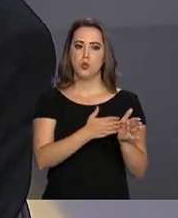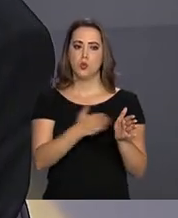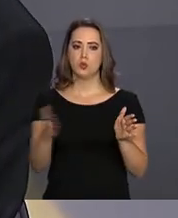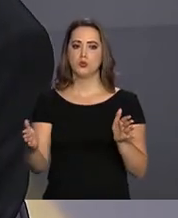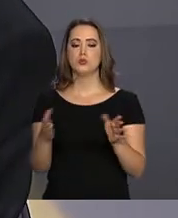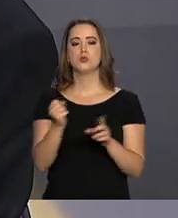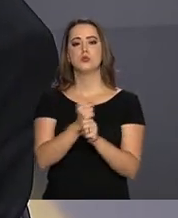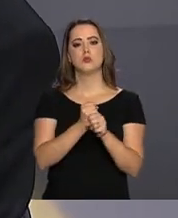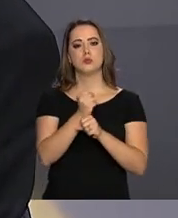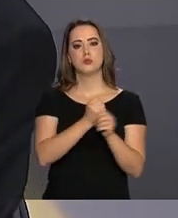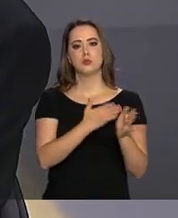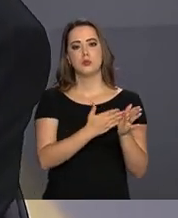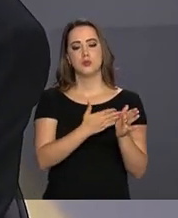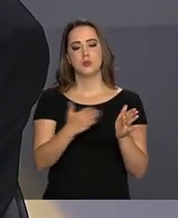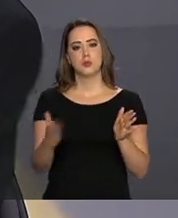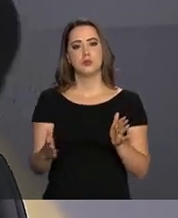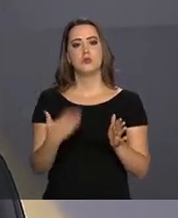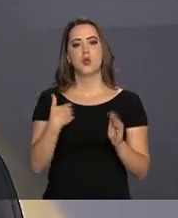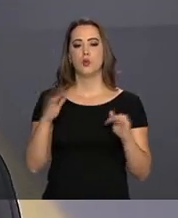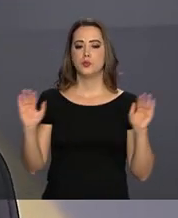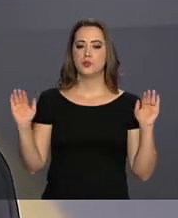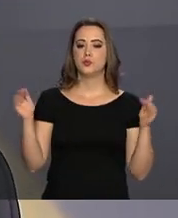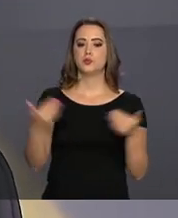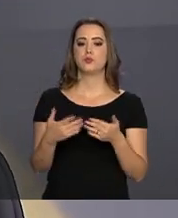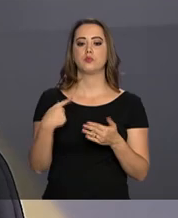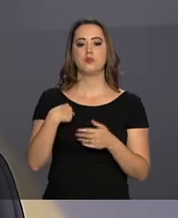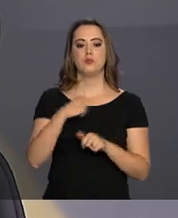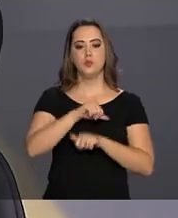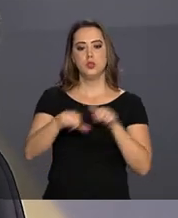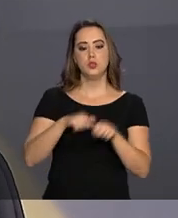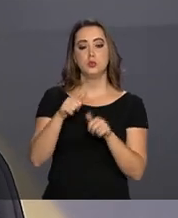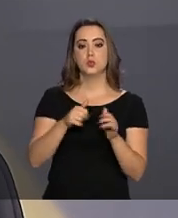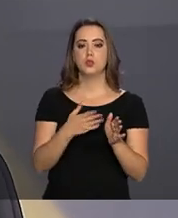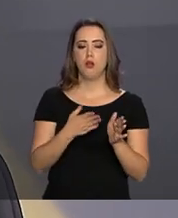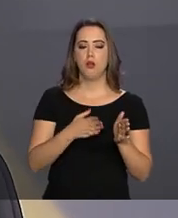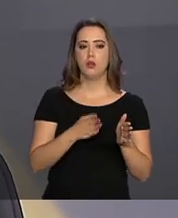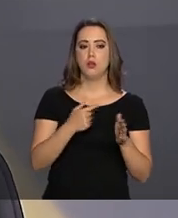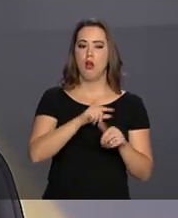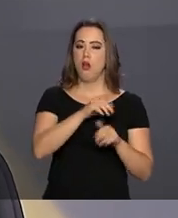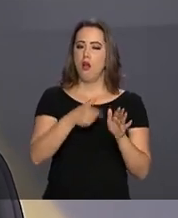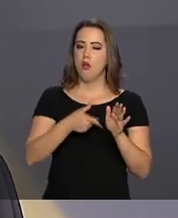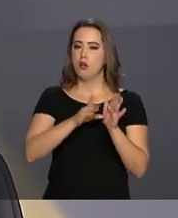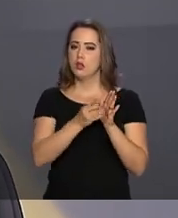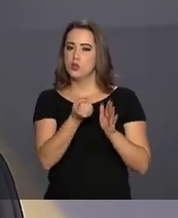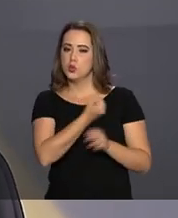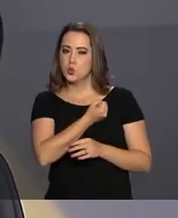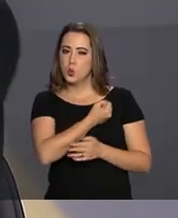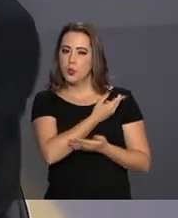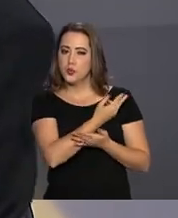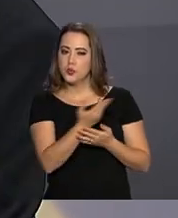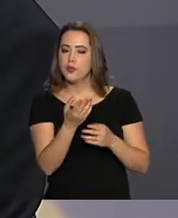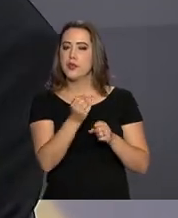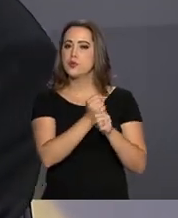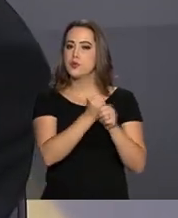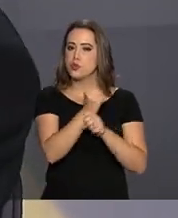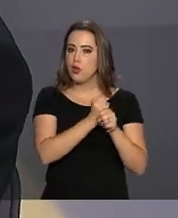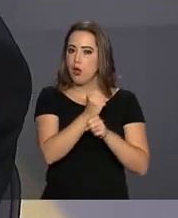com um direcionamento, passamos a ter outro. Então, nós temos uma coisa nova, uma novidade.